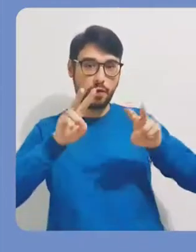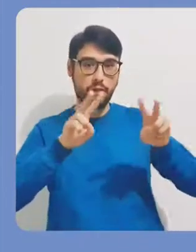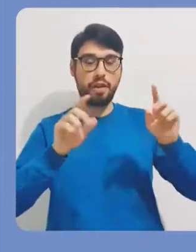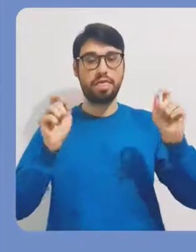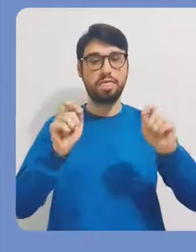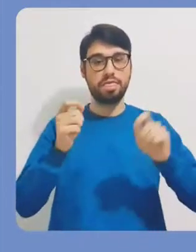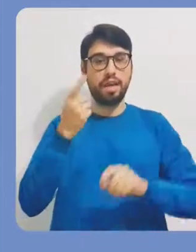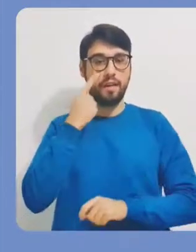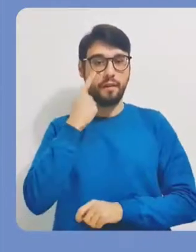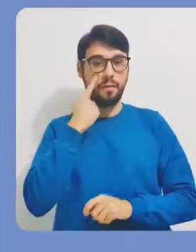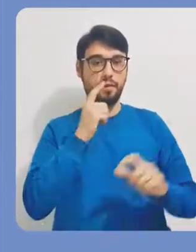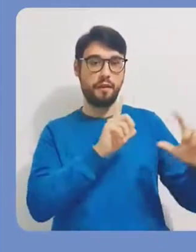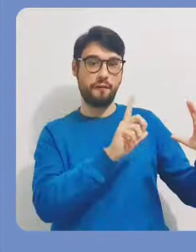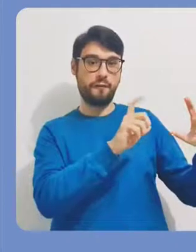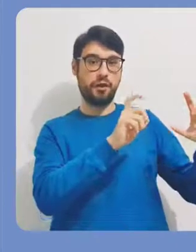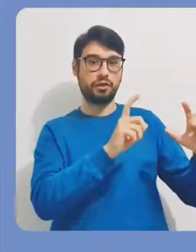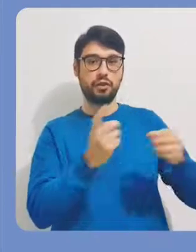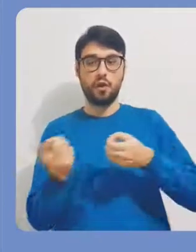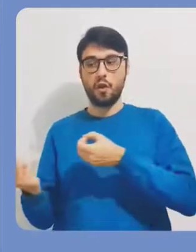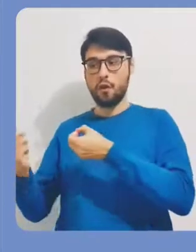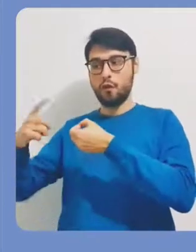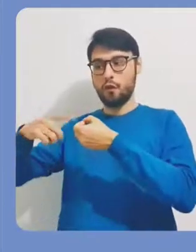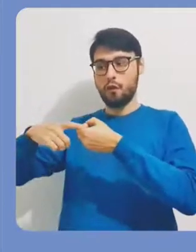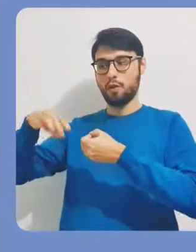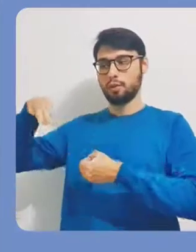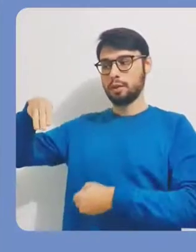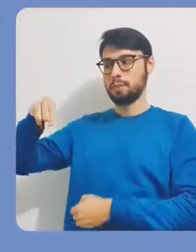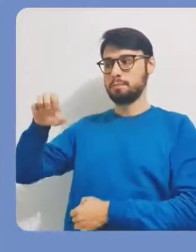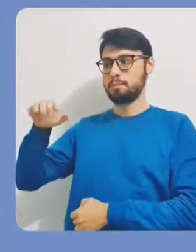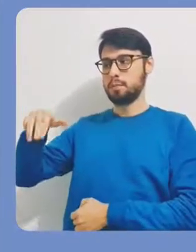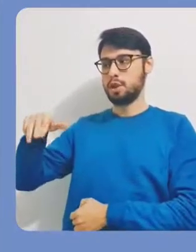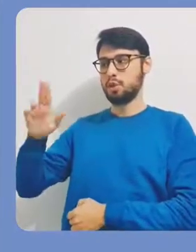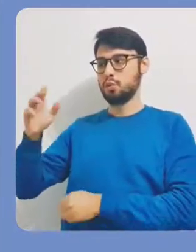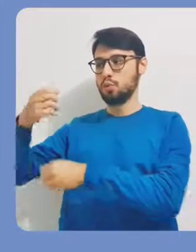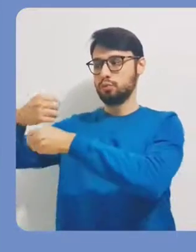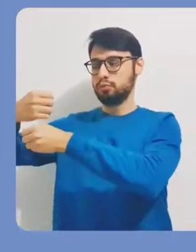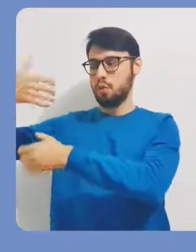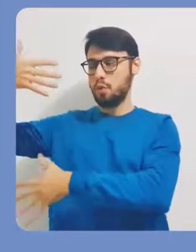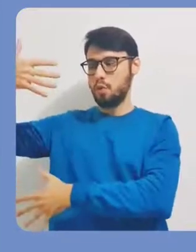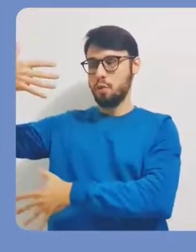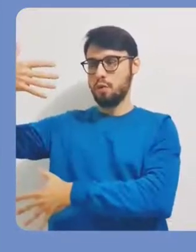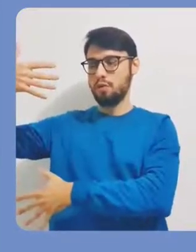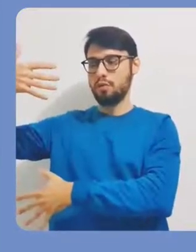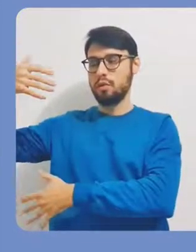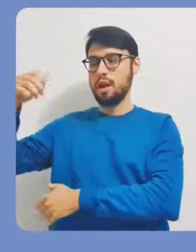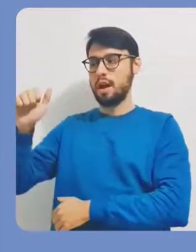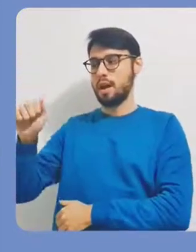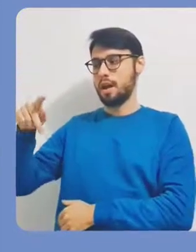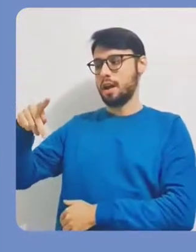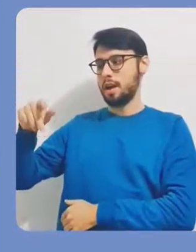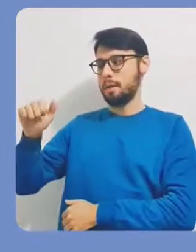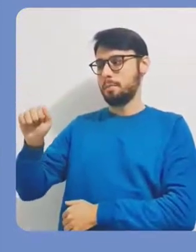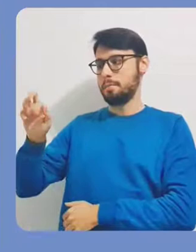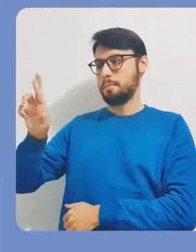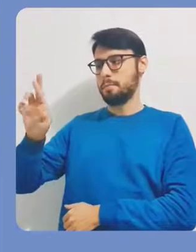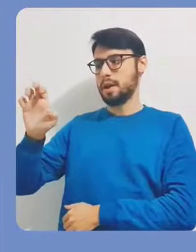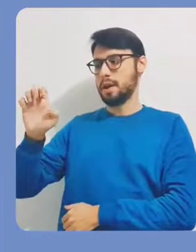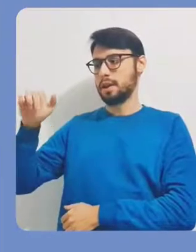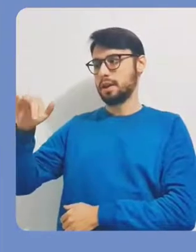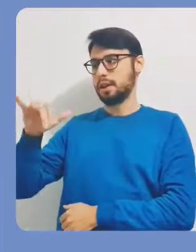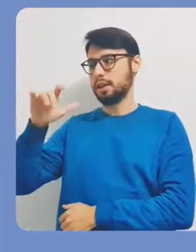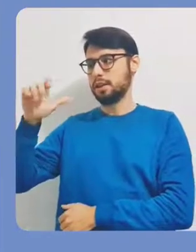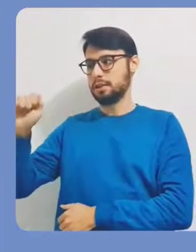Pronto. Agora, eu já vou conseguir visualizar aquela imagem no meu site. Então, eu vou retornar para o menu que a gente estava anteriormente,